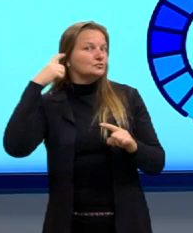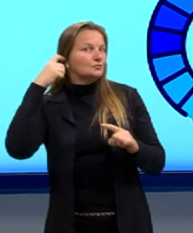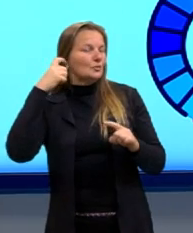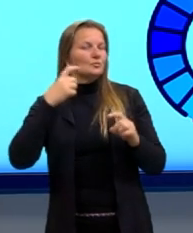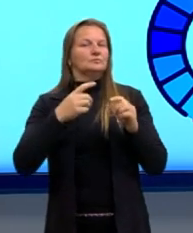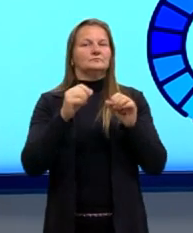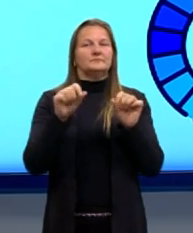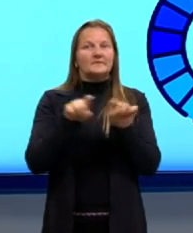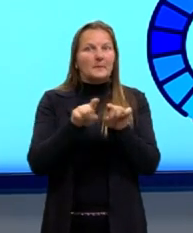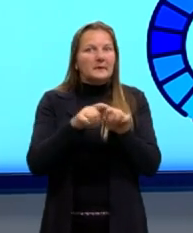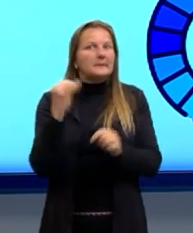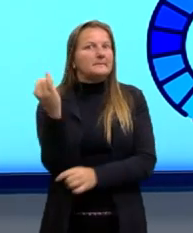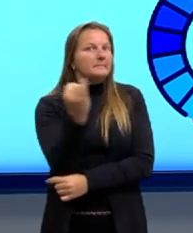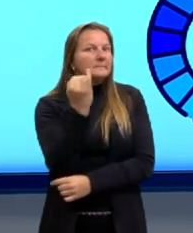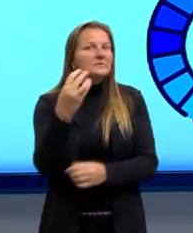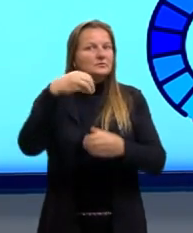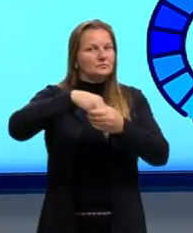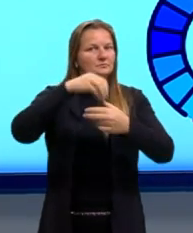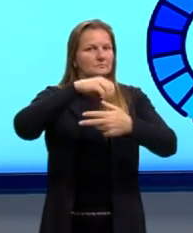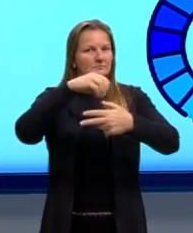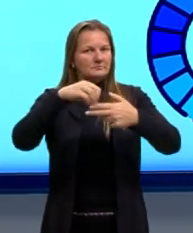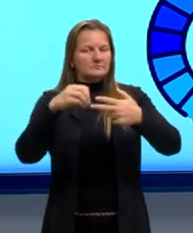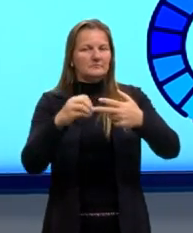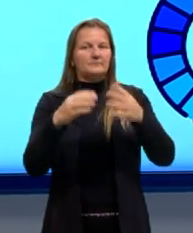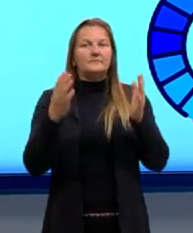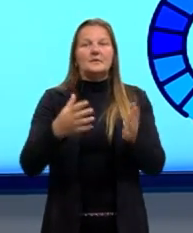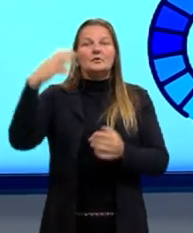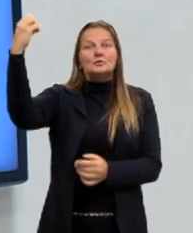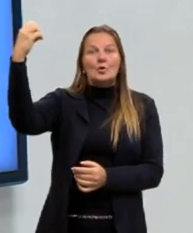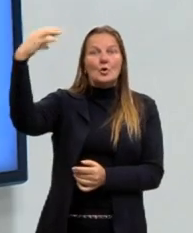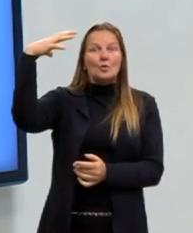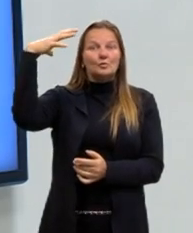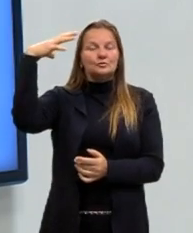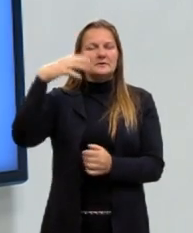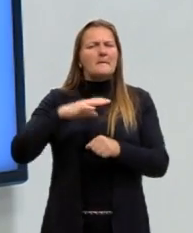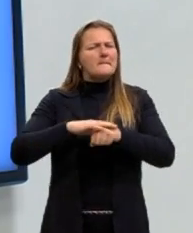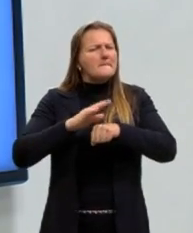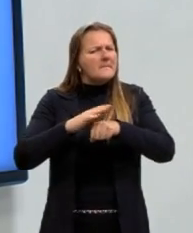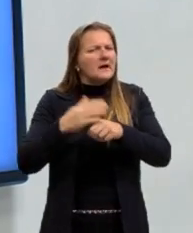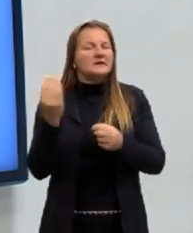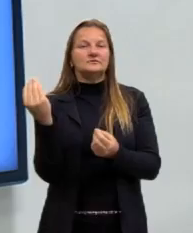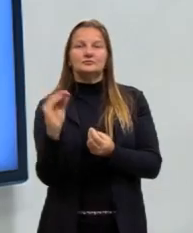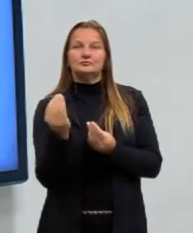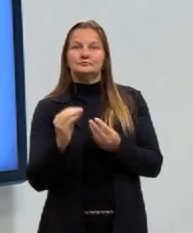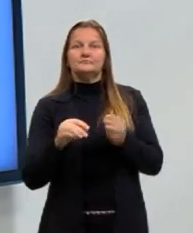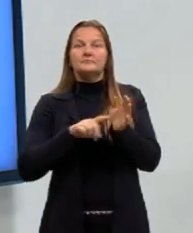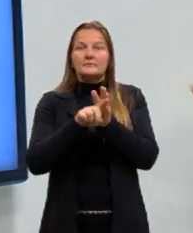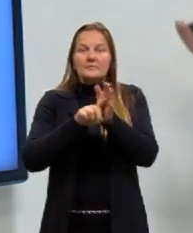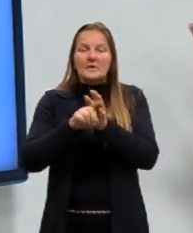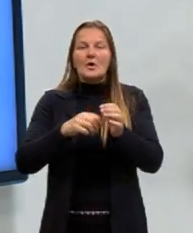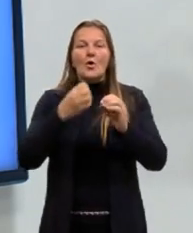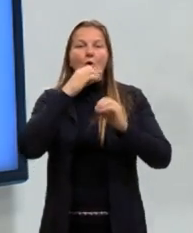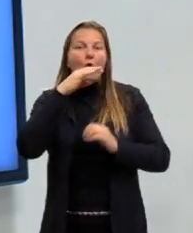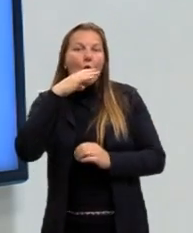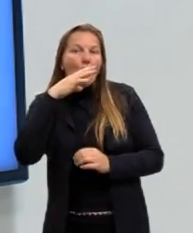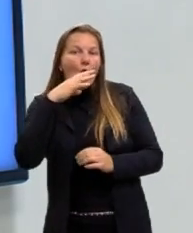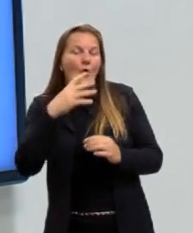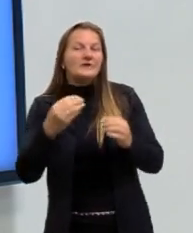também são bem importantes para o ENEM. E a luz, cada vez mais frequente, principalmente as cores, estão